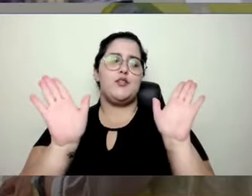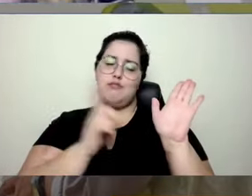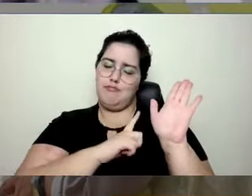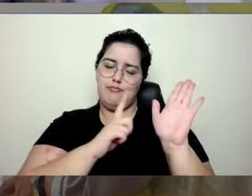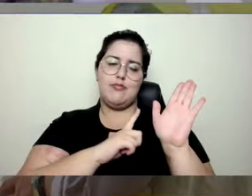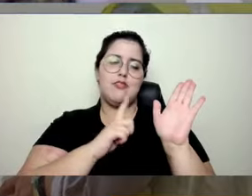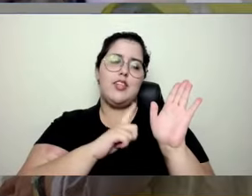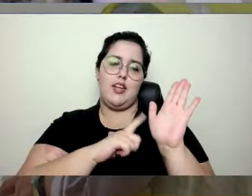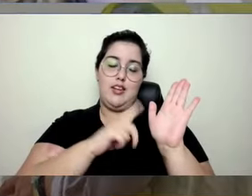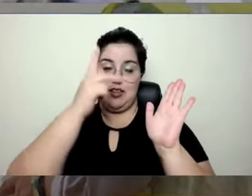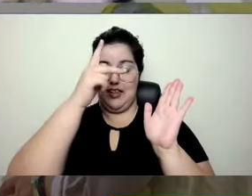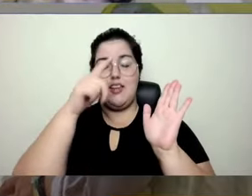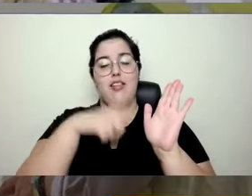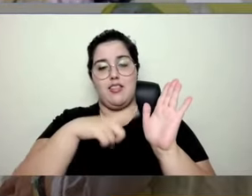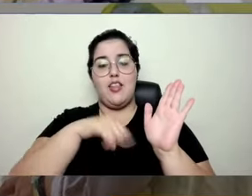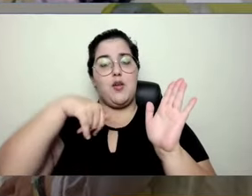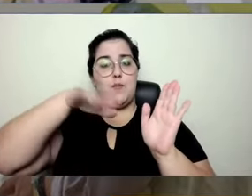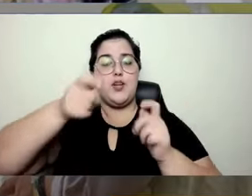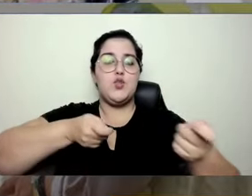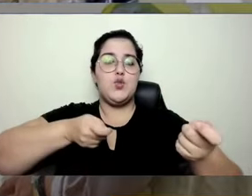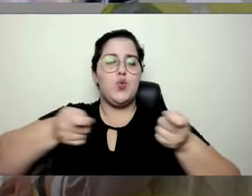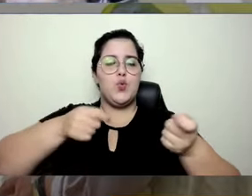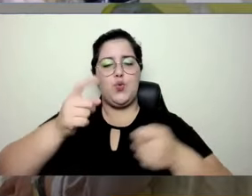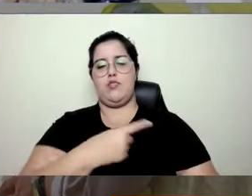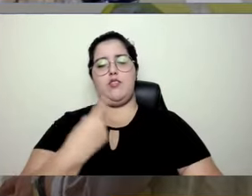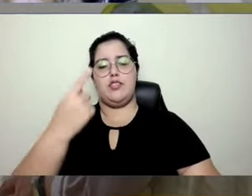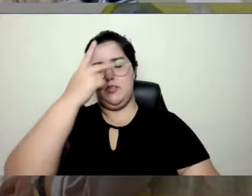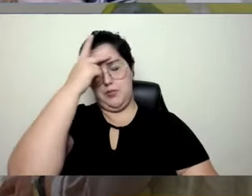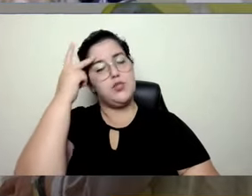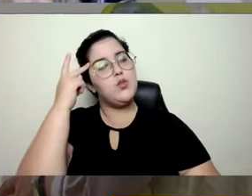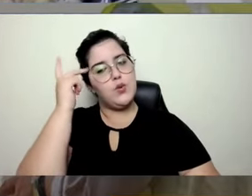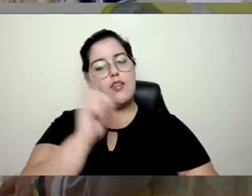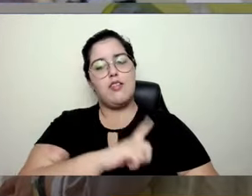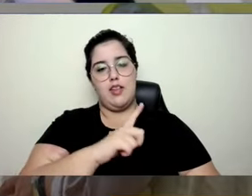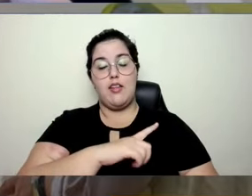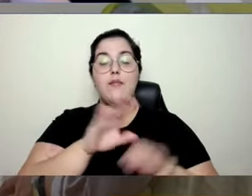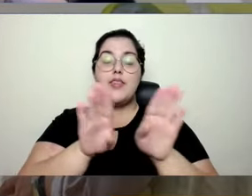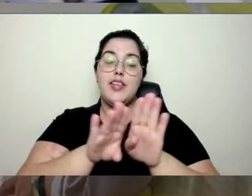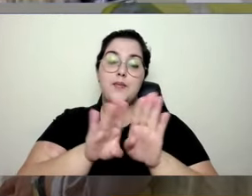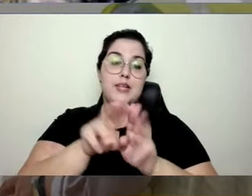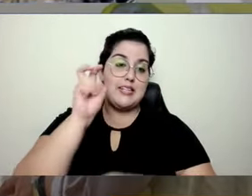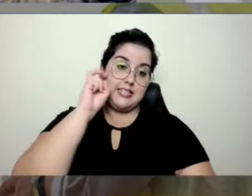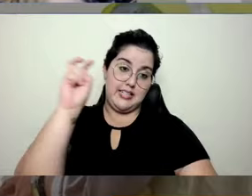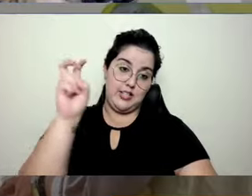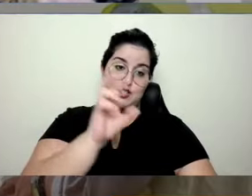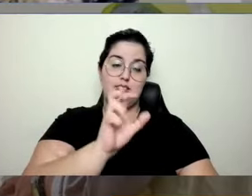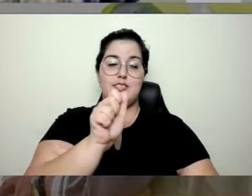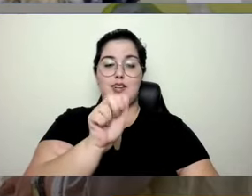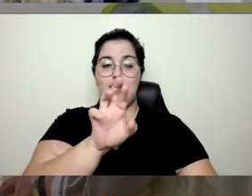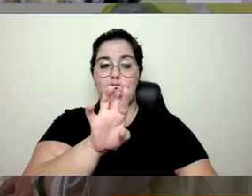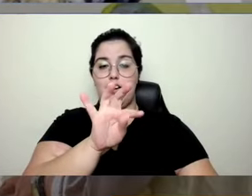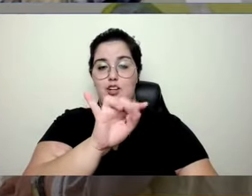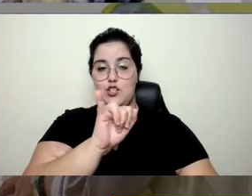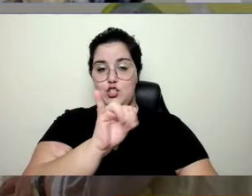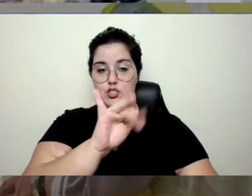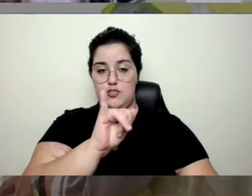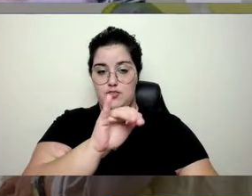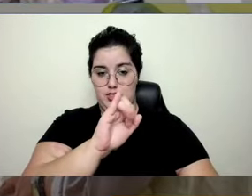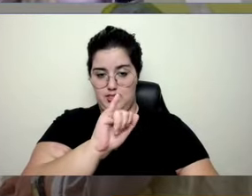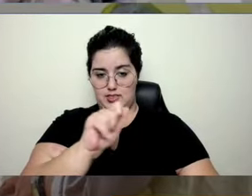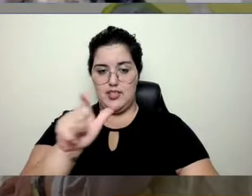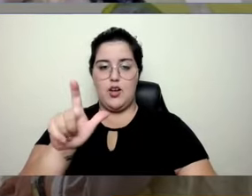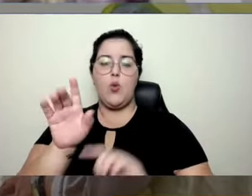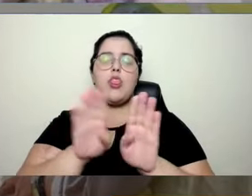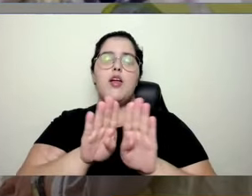cada vez mais controlado pelos próprios usuários. E, principalmente, a inteligência artificial vai conseguir utilizar isso para